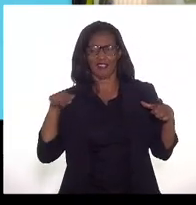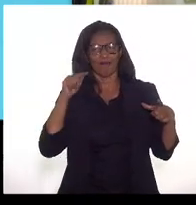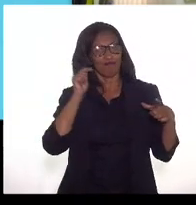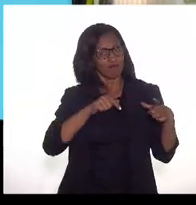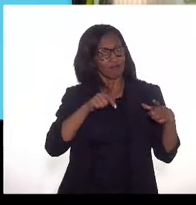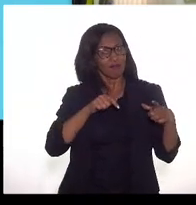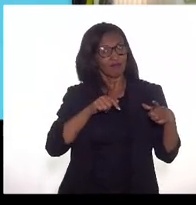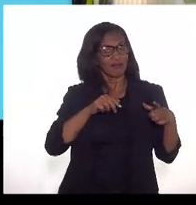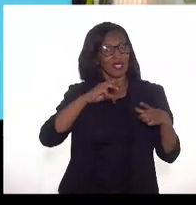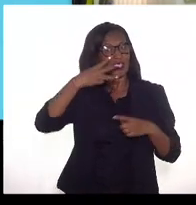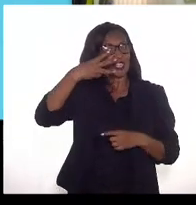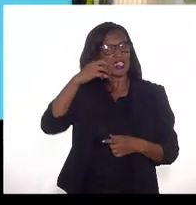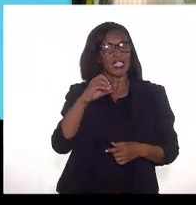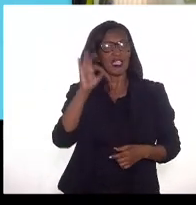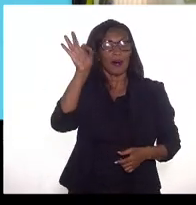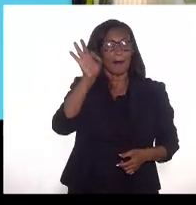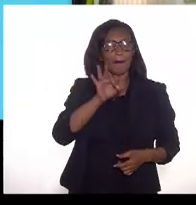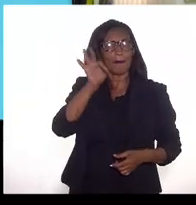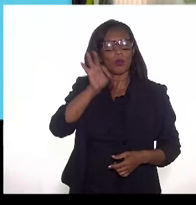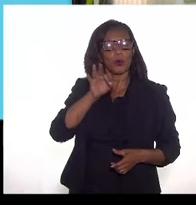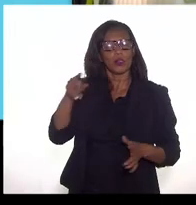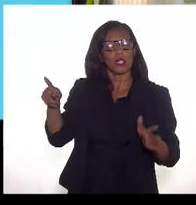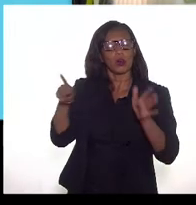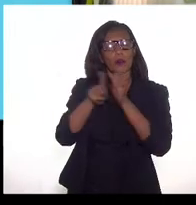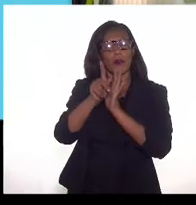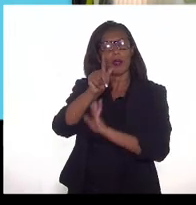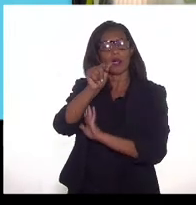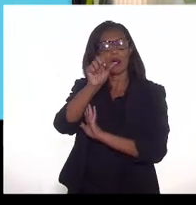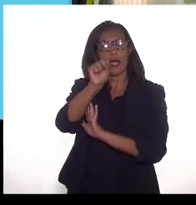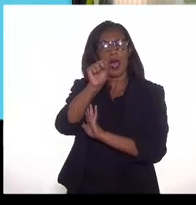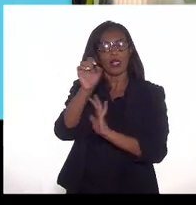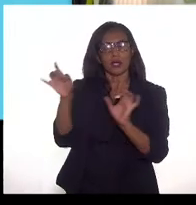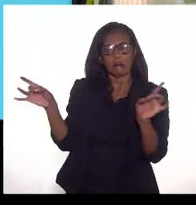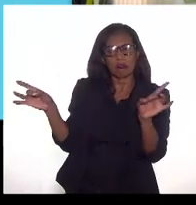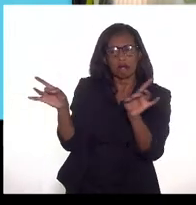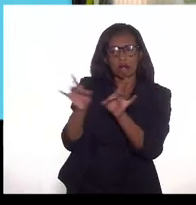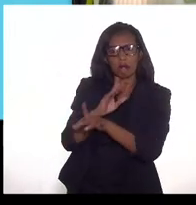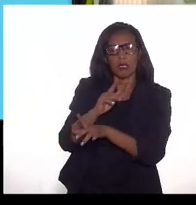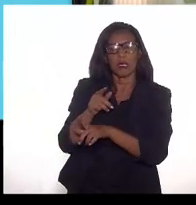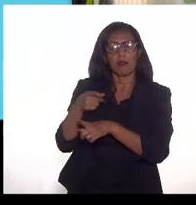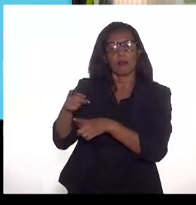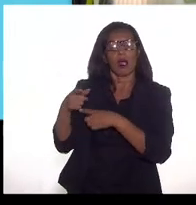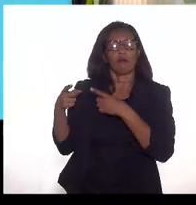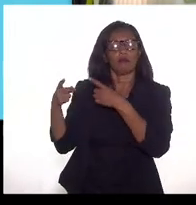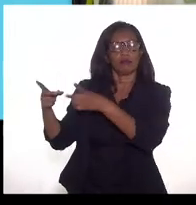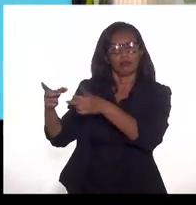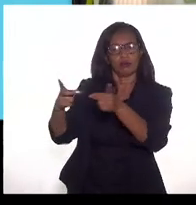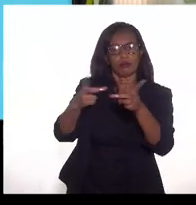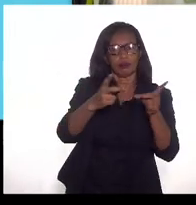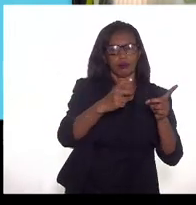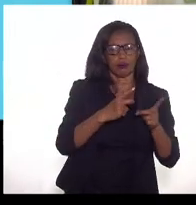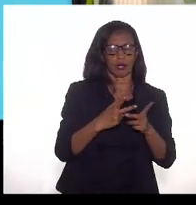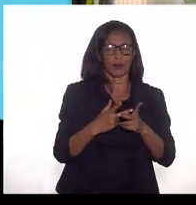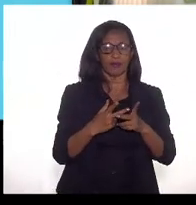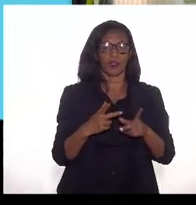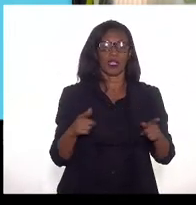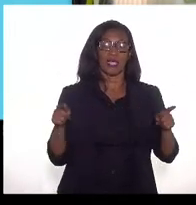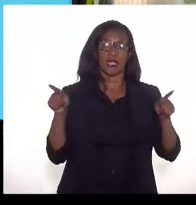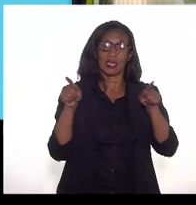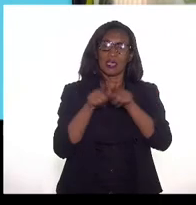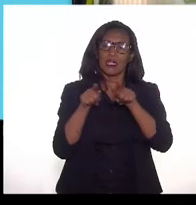30% do gás disponibilizado ao mercado e a injeção